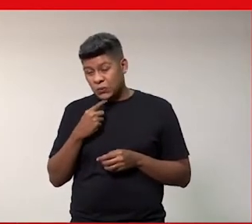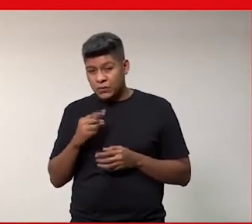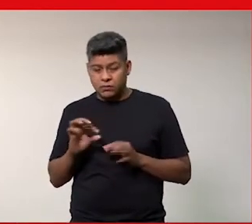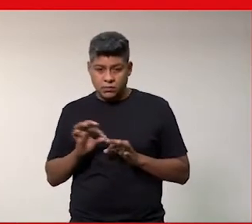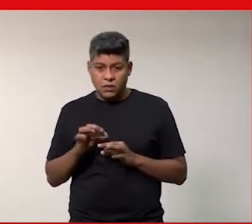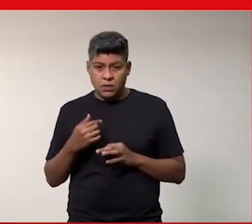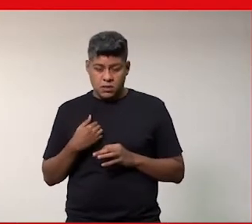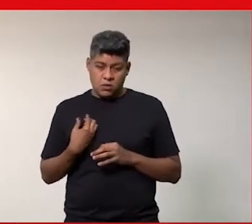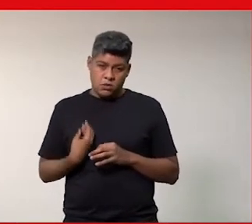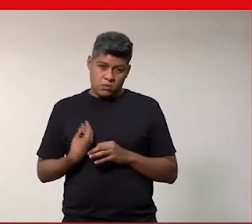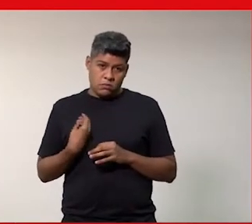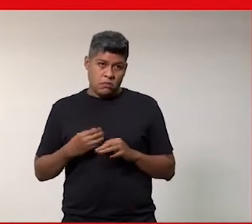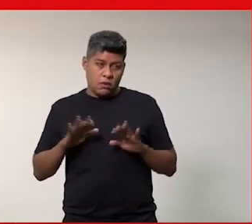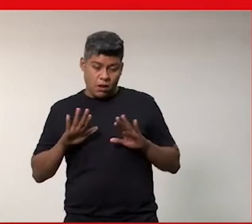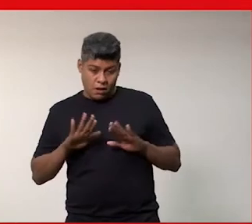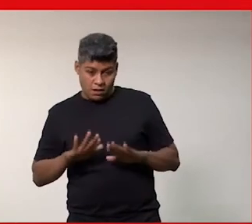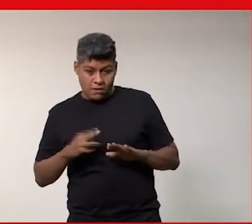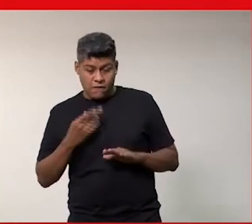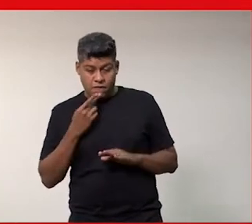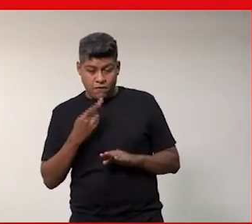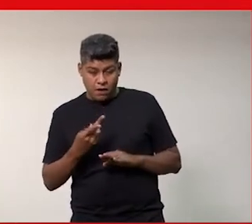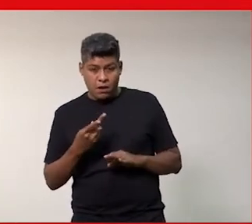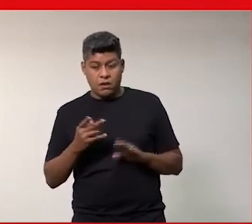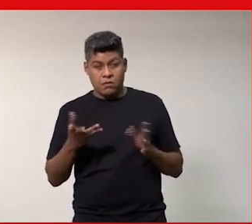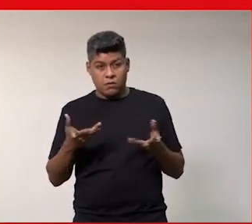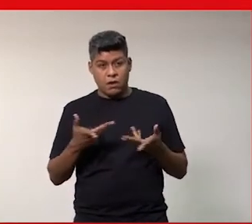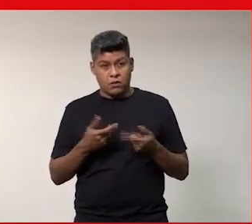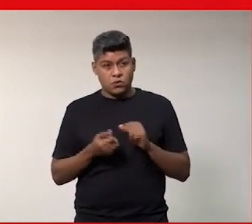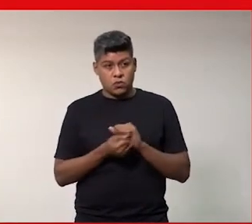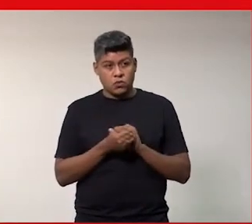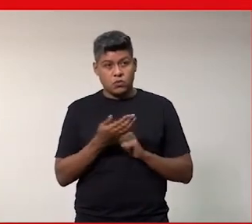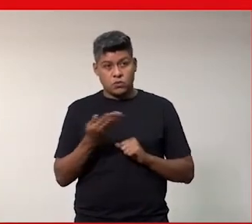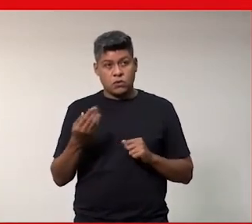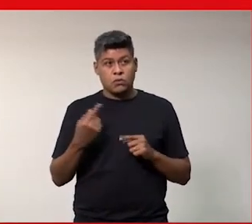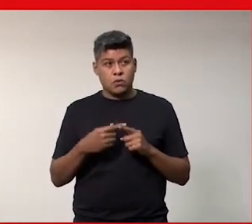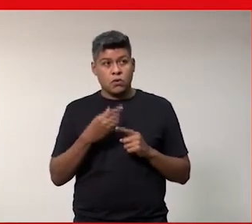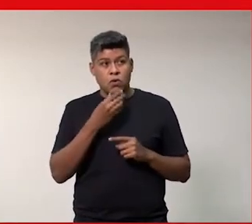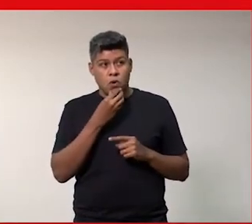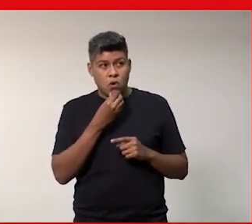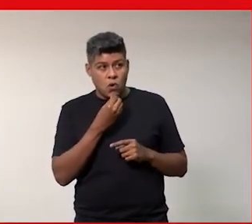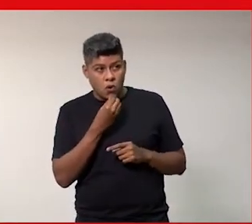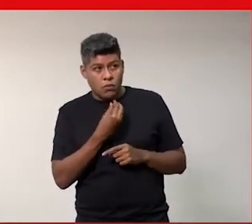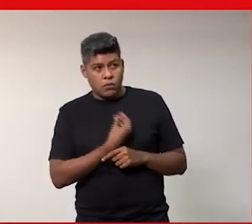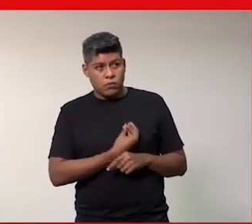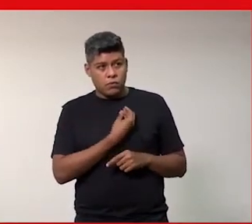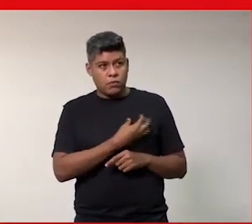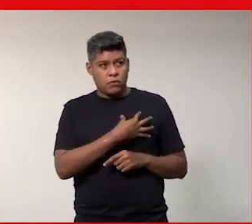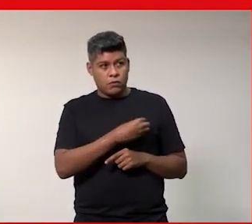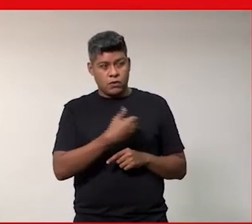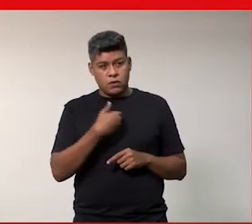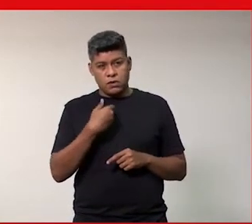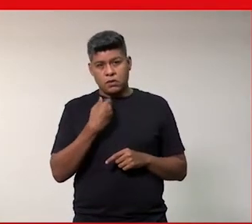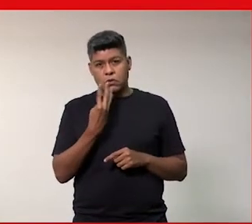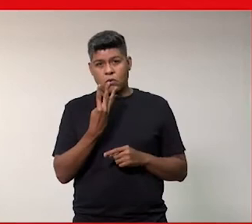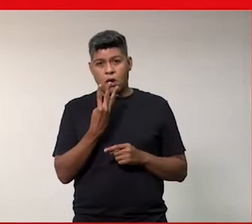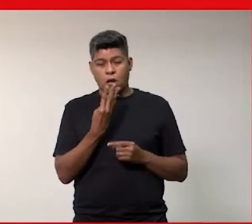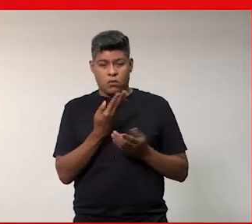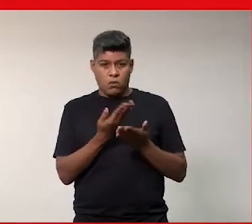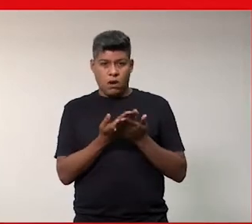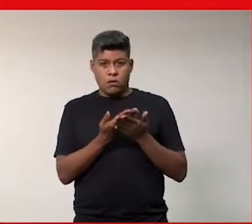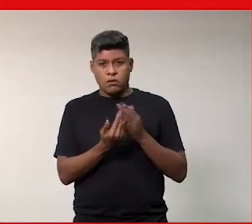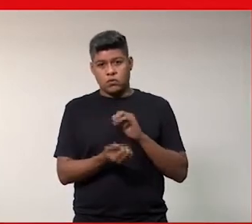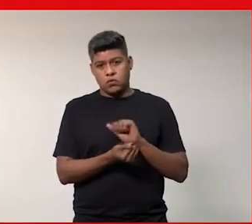vocês hoje eu estou aqui falando nesse painel maravilhoso com vocês porque meu marido está ali no quarto meu filho de 4 anos na aula com ele